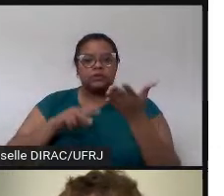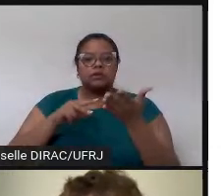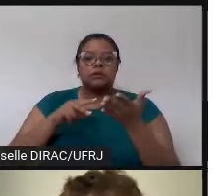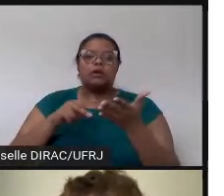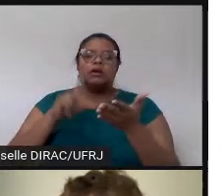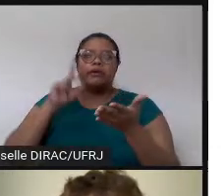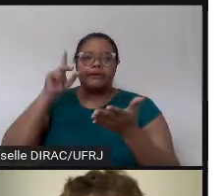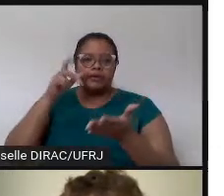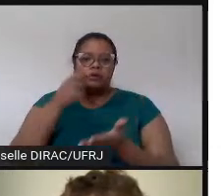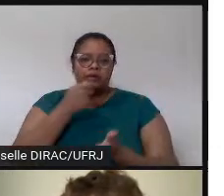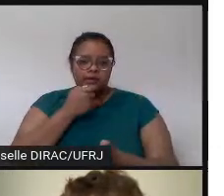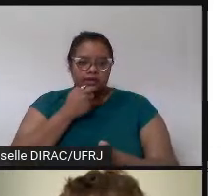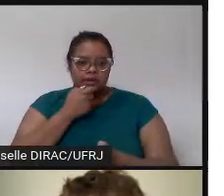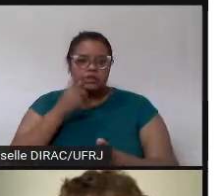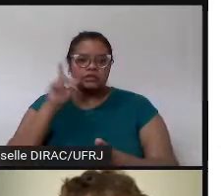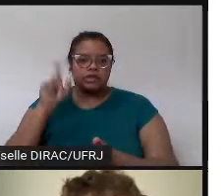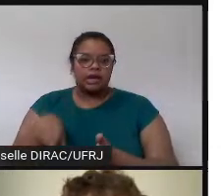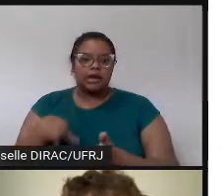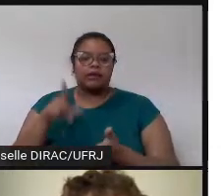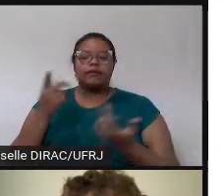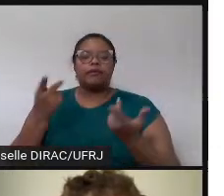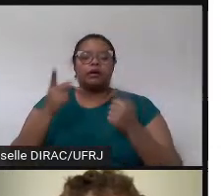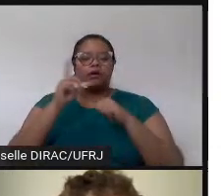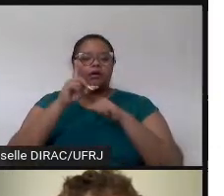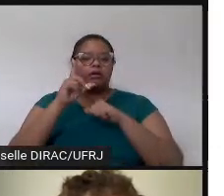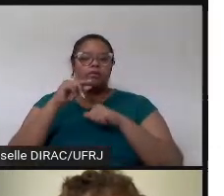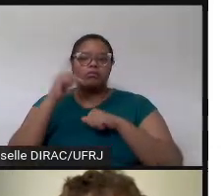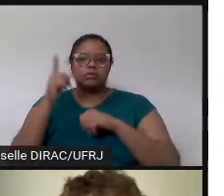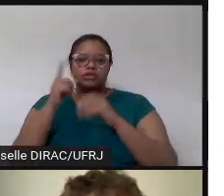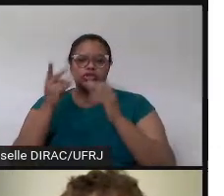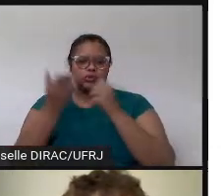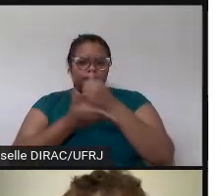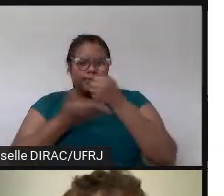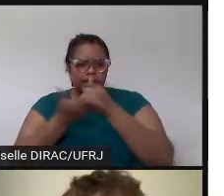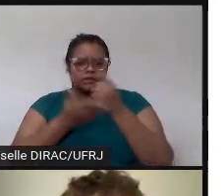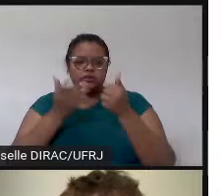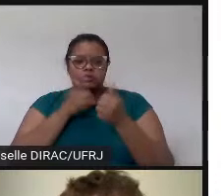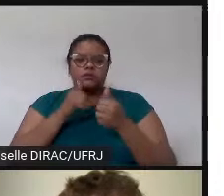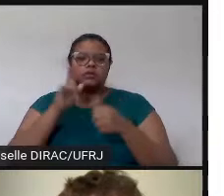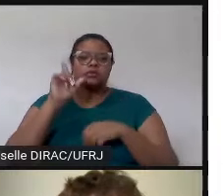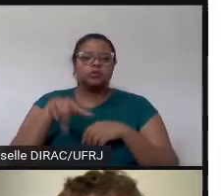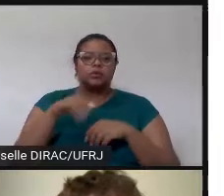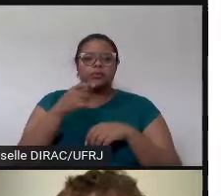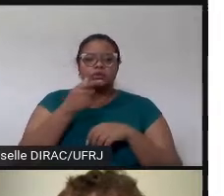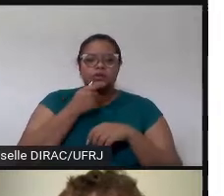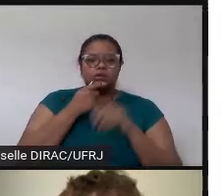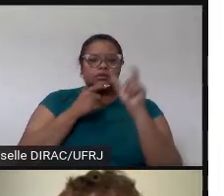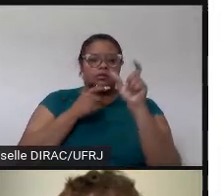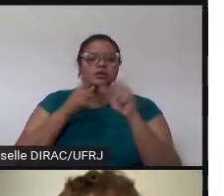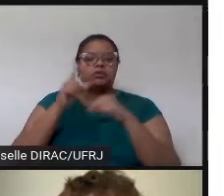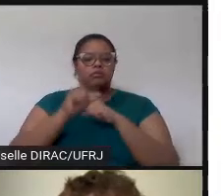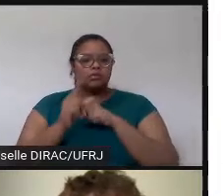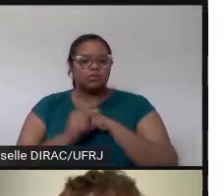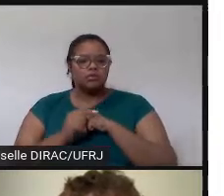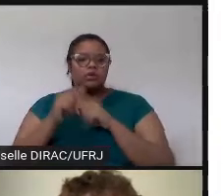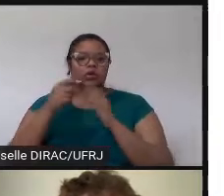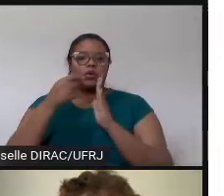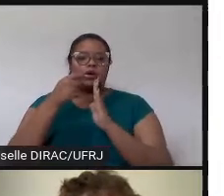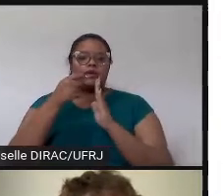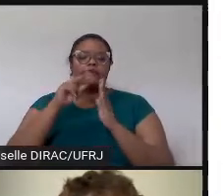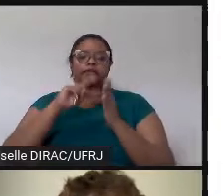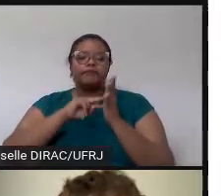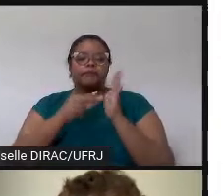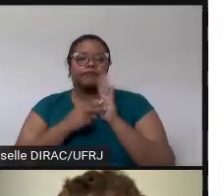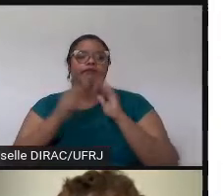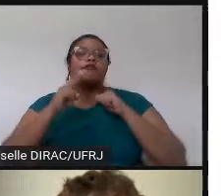gente ofereceu no ano passado, em nível básico. E aí nós trabalhamos estratégias compensatórias para leitura, revisão de tempos verbais,